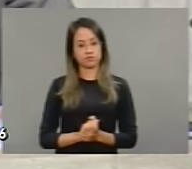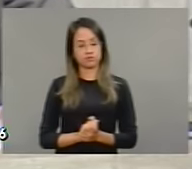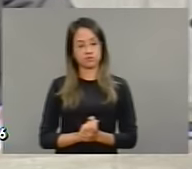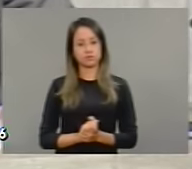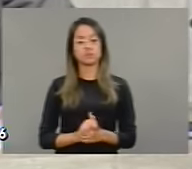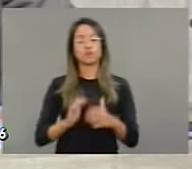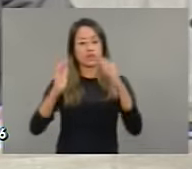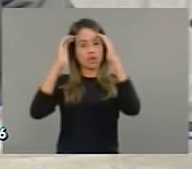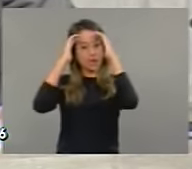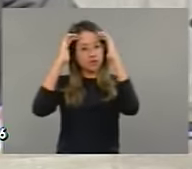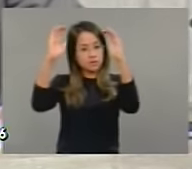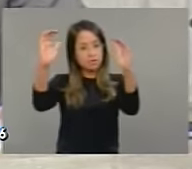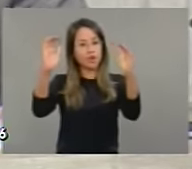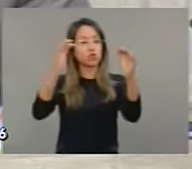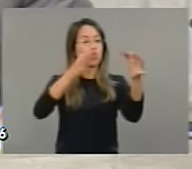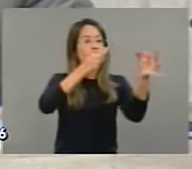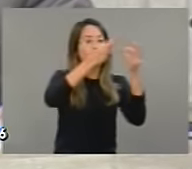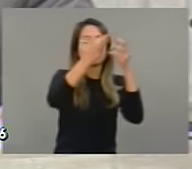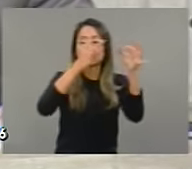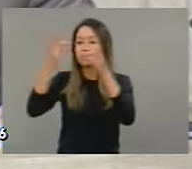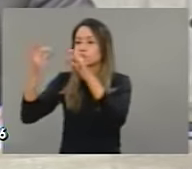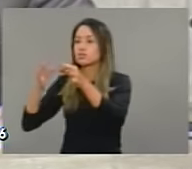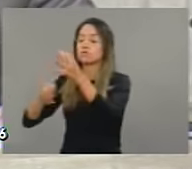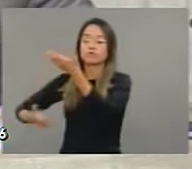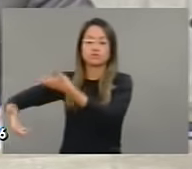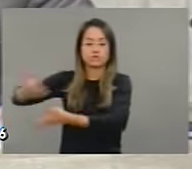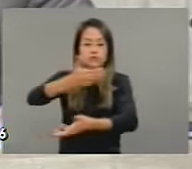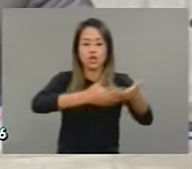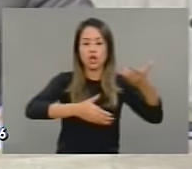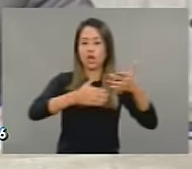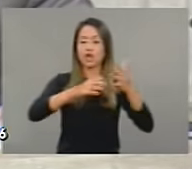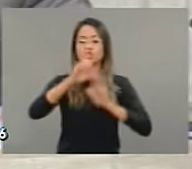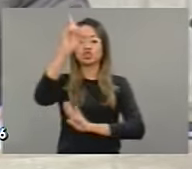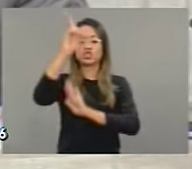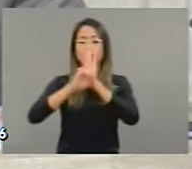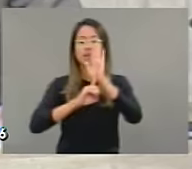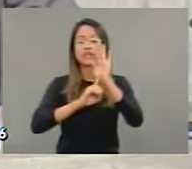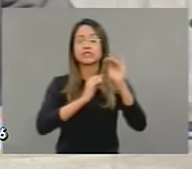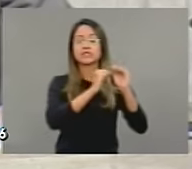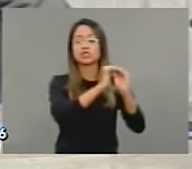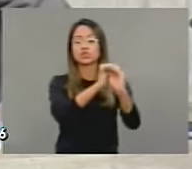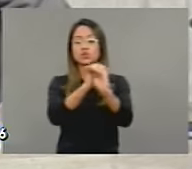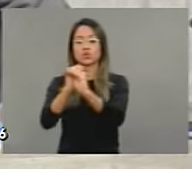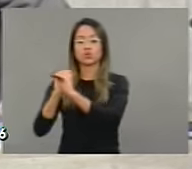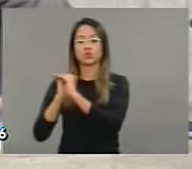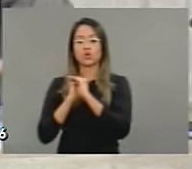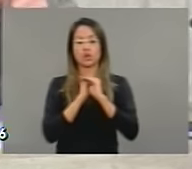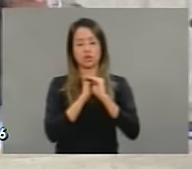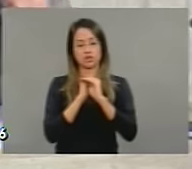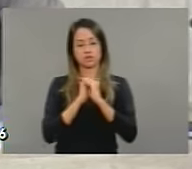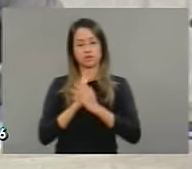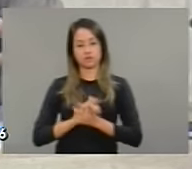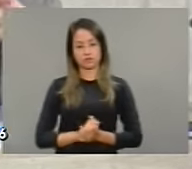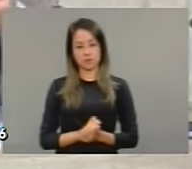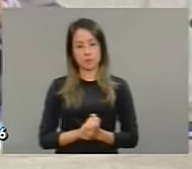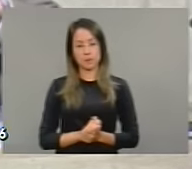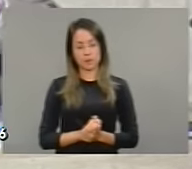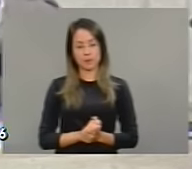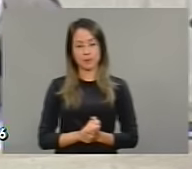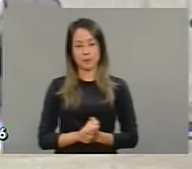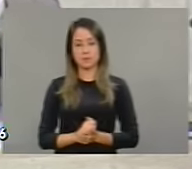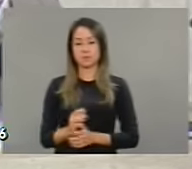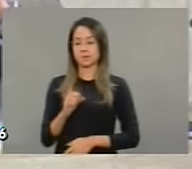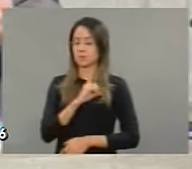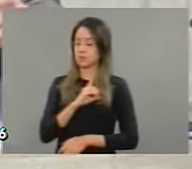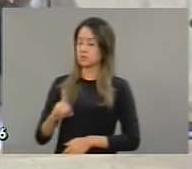no respeito acima de tudo à democracia que é institucionalizada em nosso país. Deputado Renato Roseno,